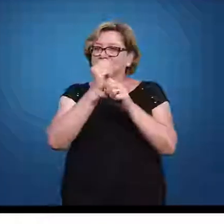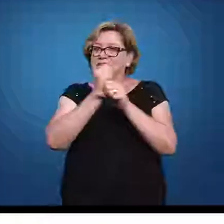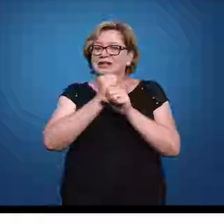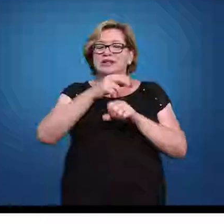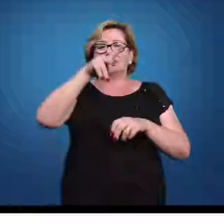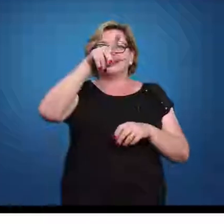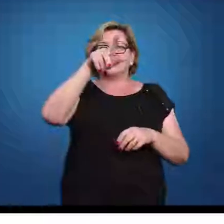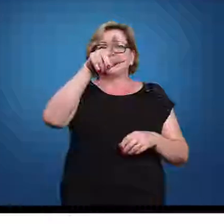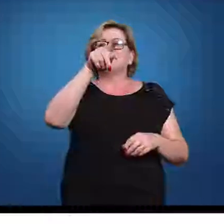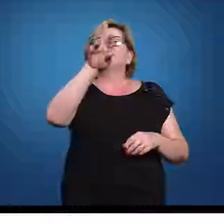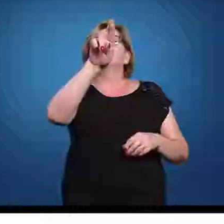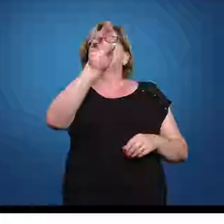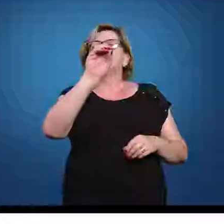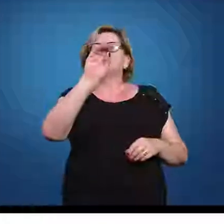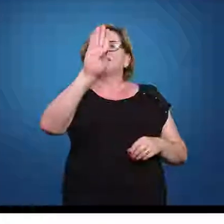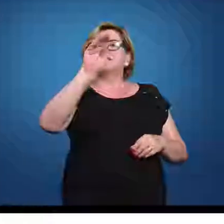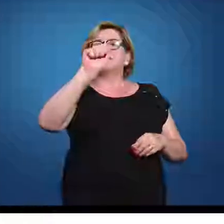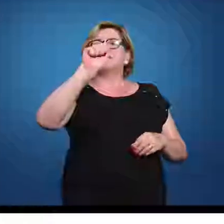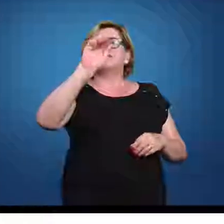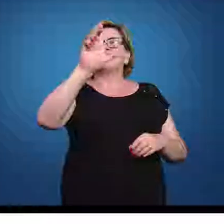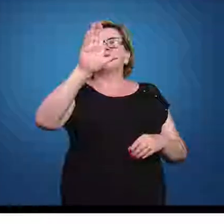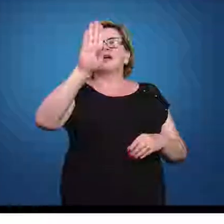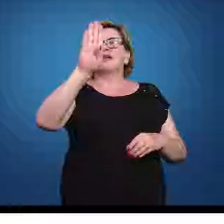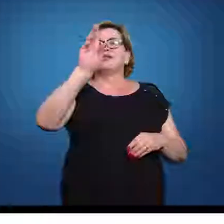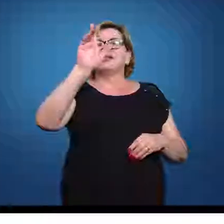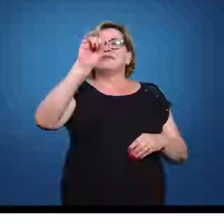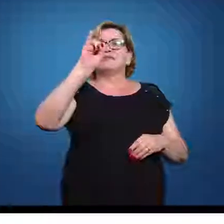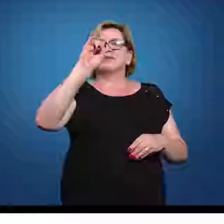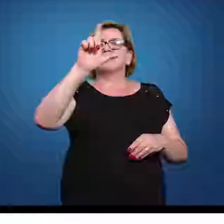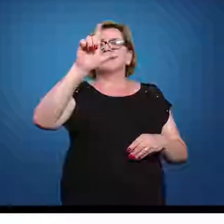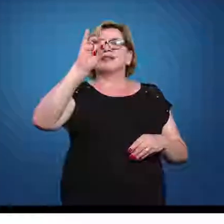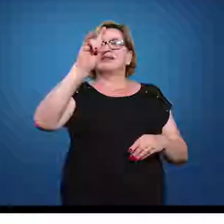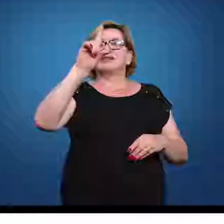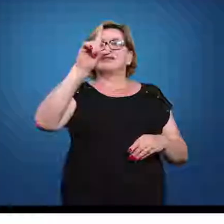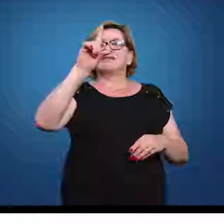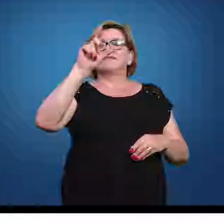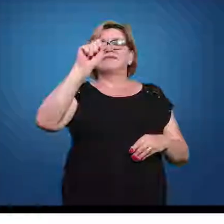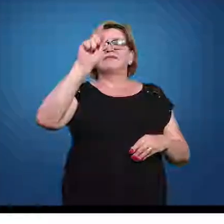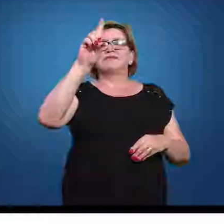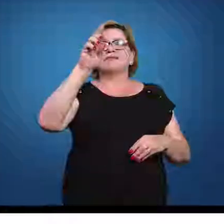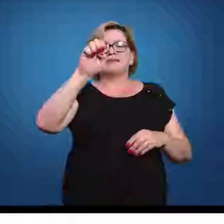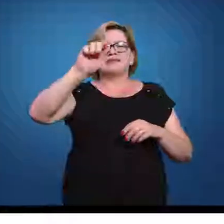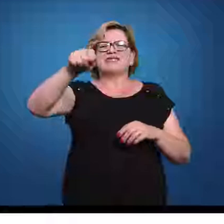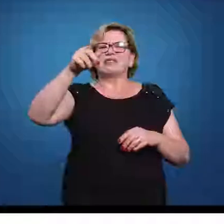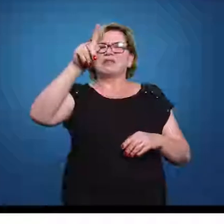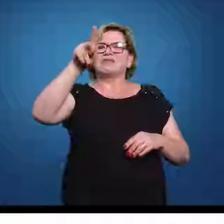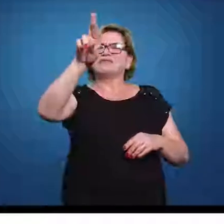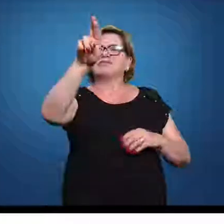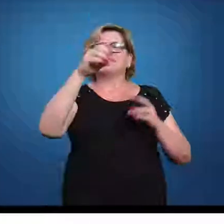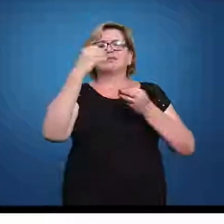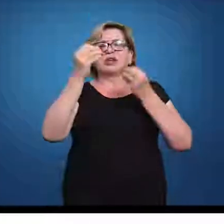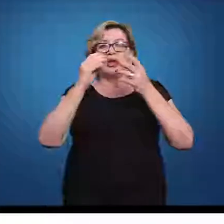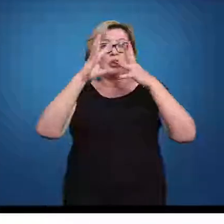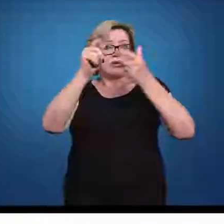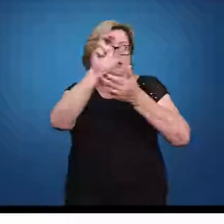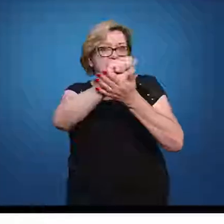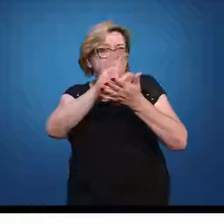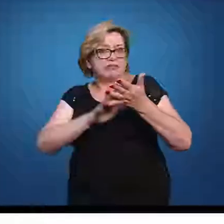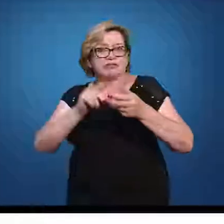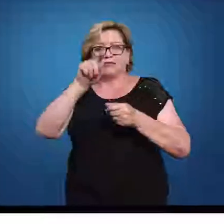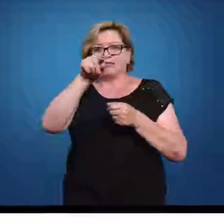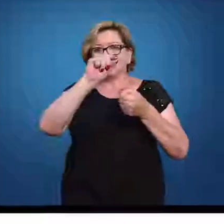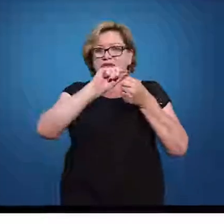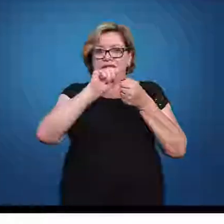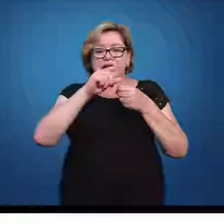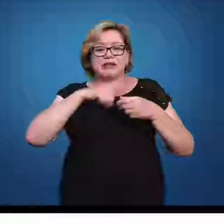dessa probabilidade baseado na nossa distribuição normal. Em todos os exercícios que vocês resolverem, todos eles, eles